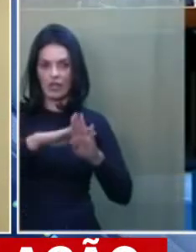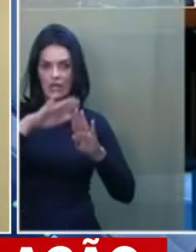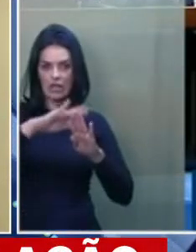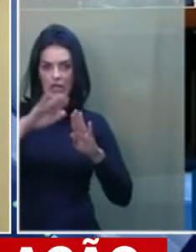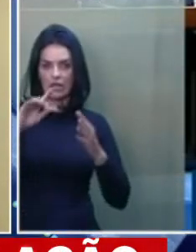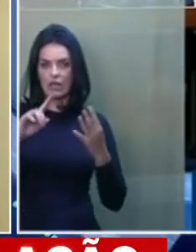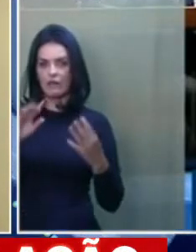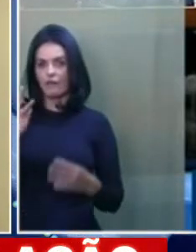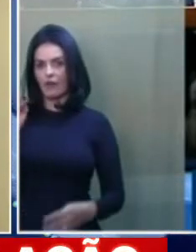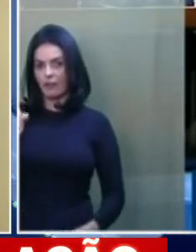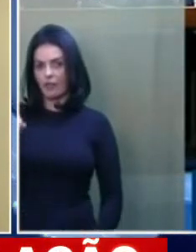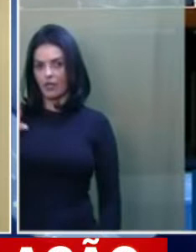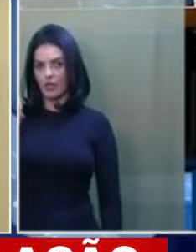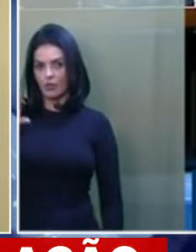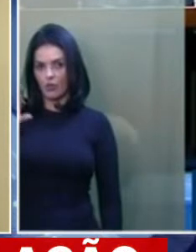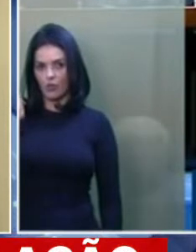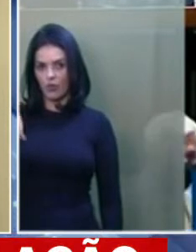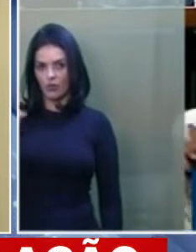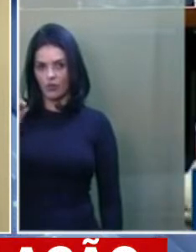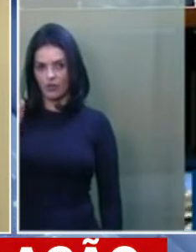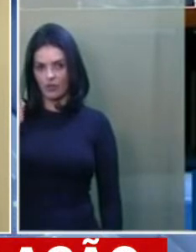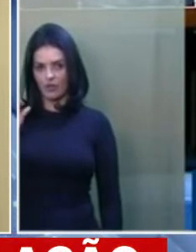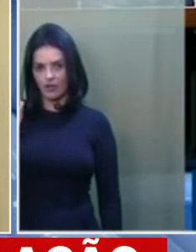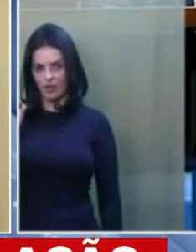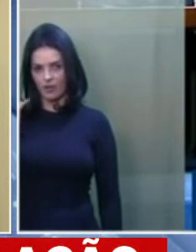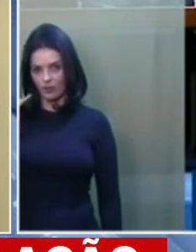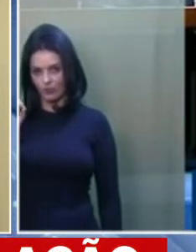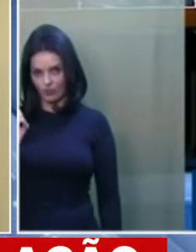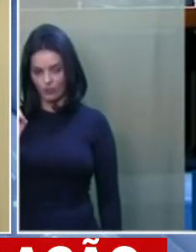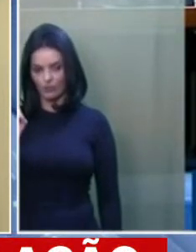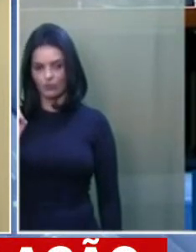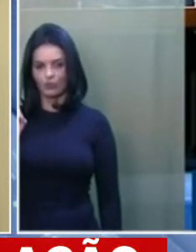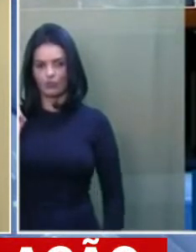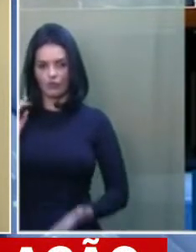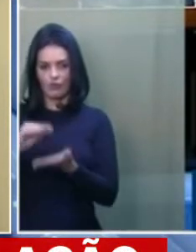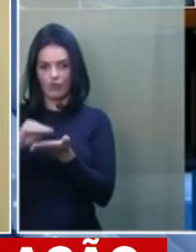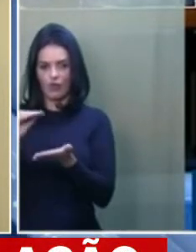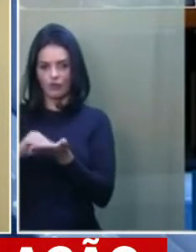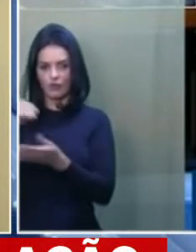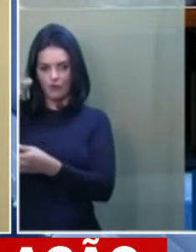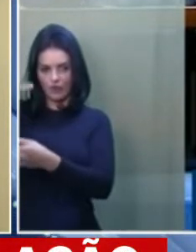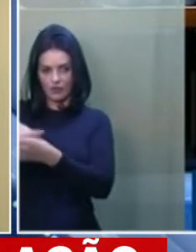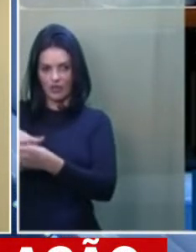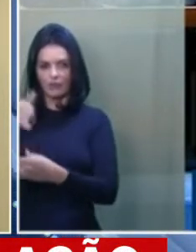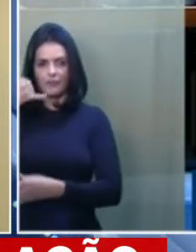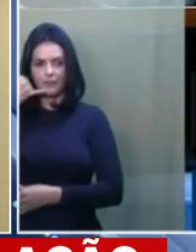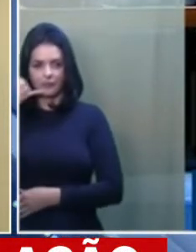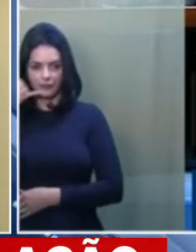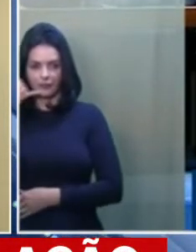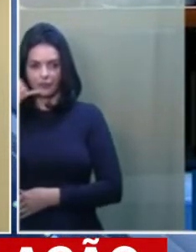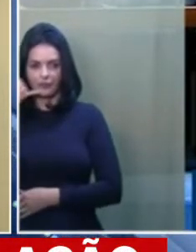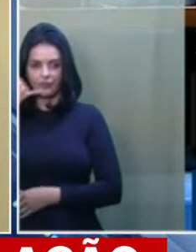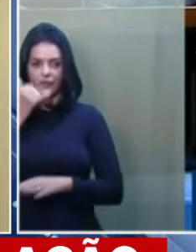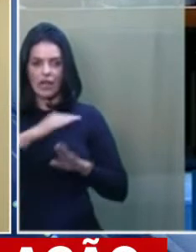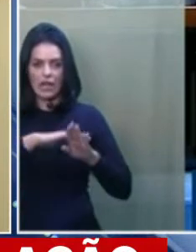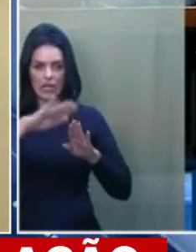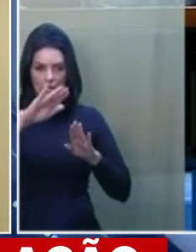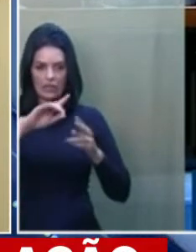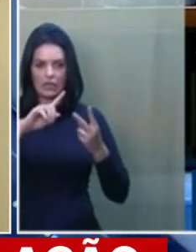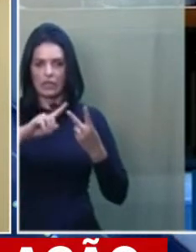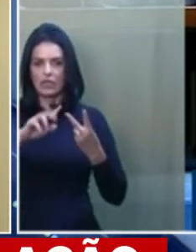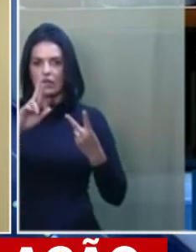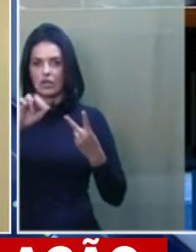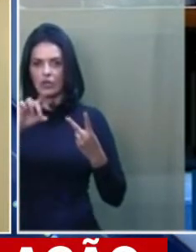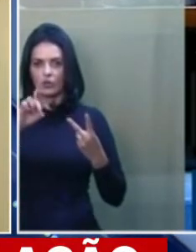reconhecimento de emergência da emenda constitucional. Mas